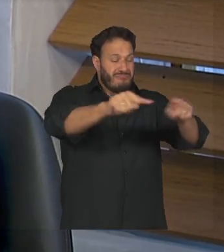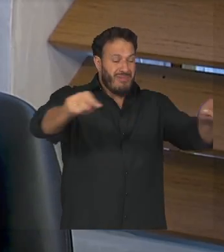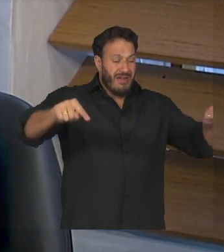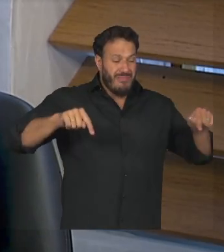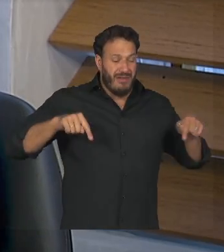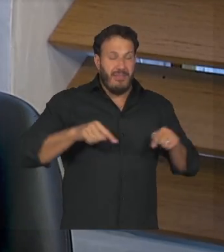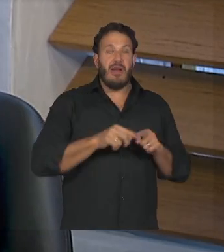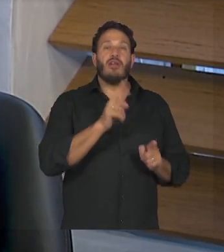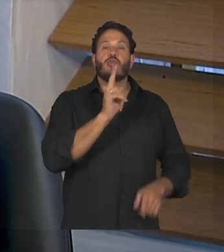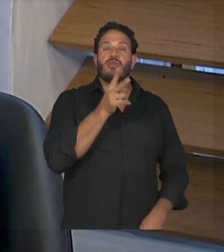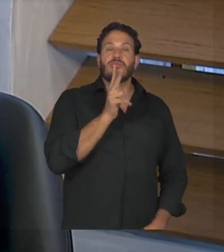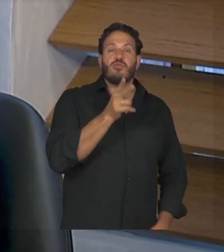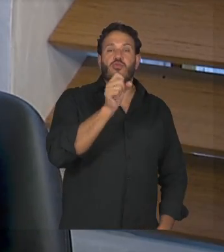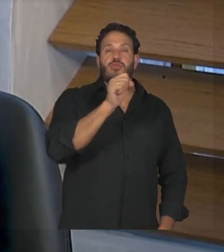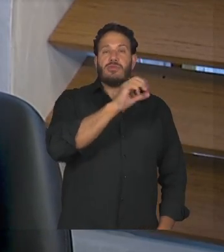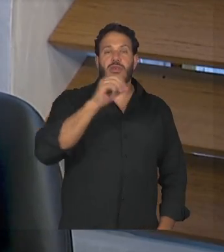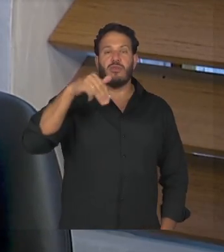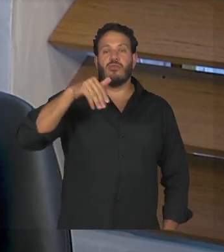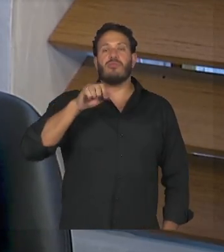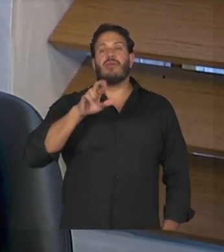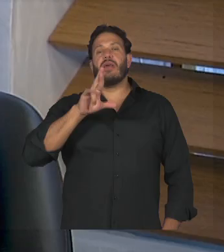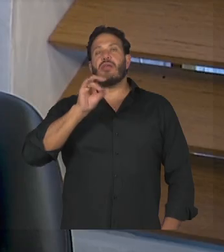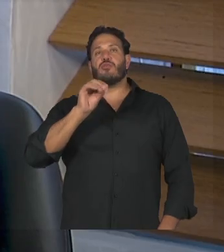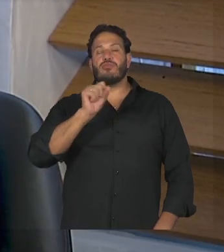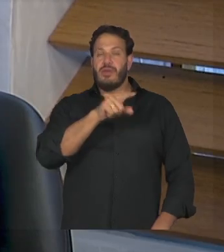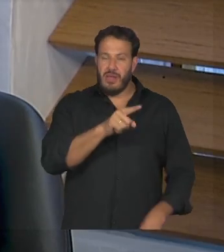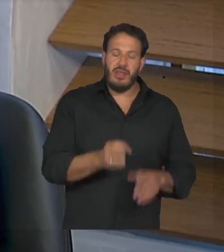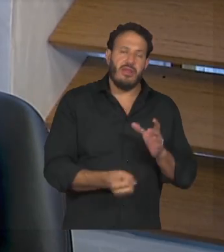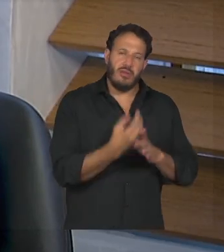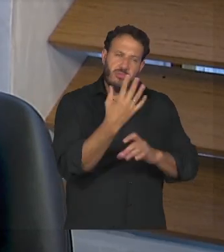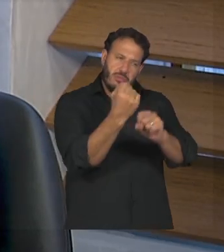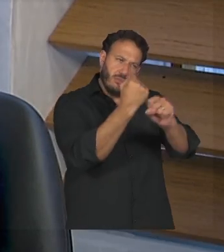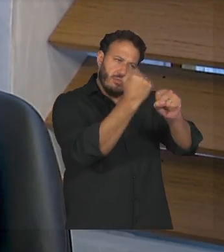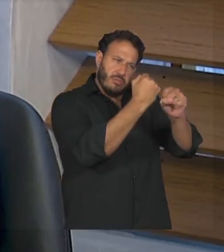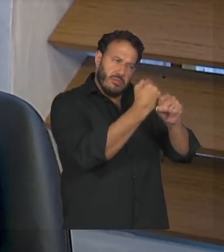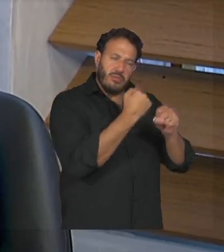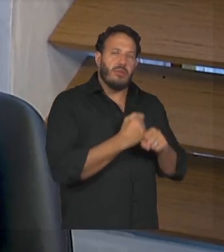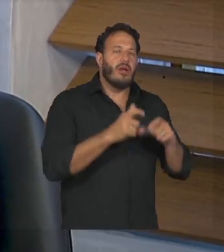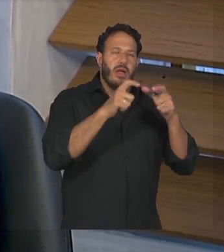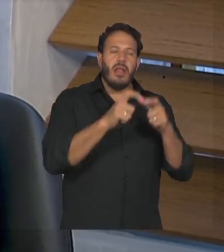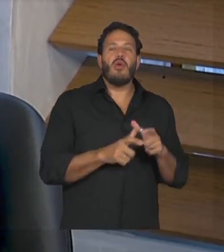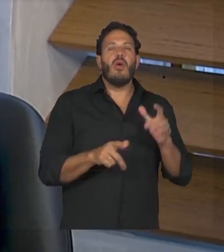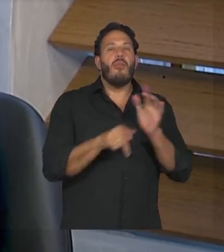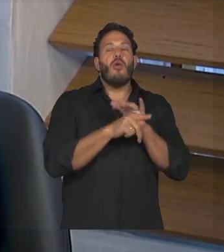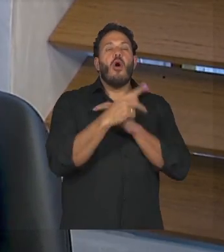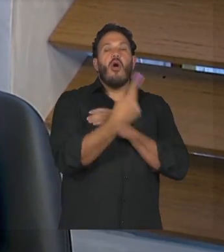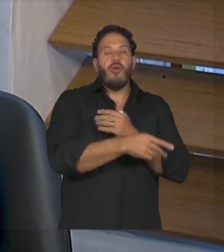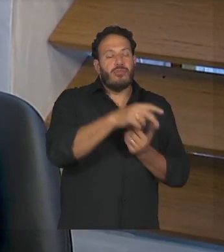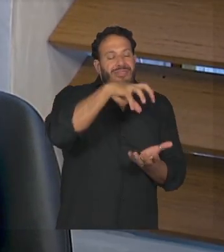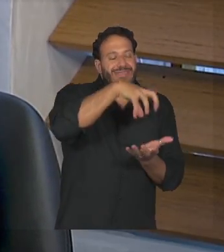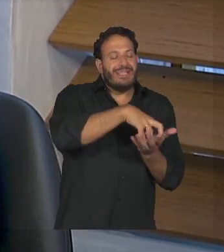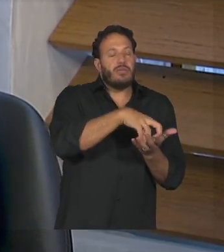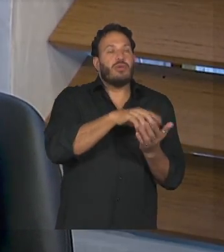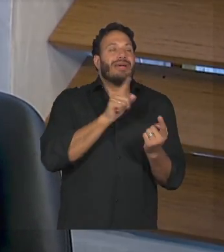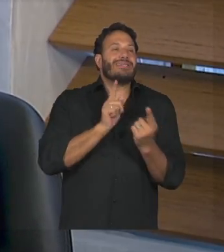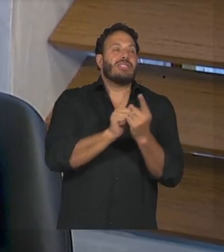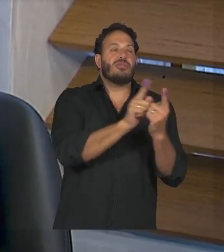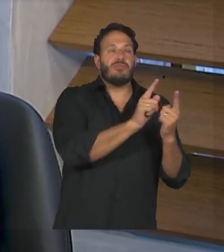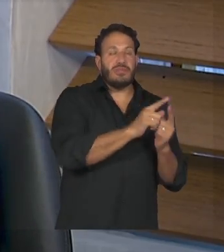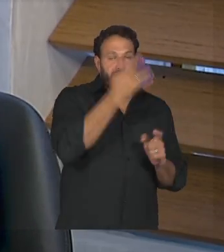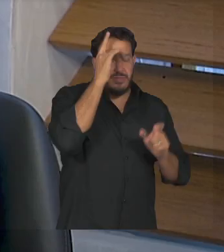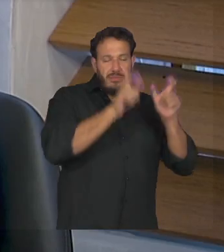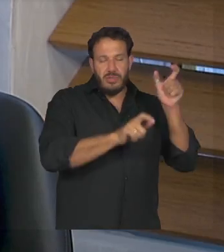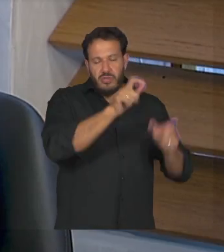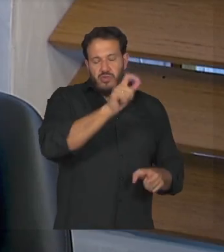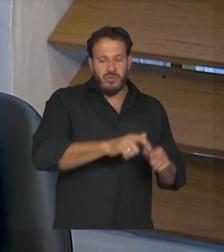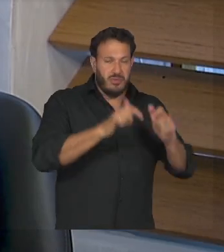e nós estamos montando a casa de Antônio que é esse centro de atendimento para pessoas neurodivergentes